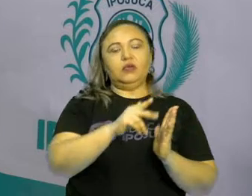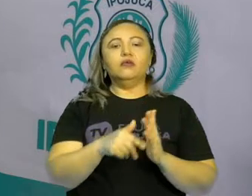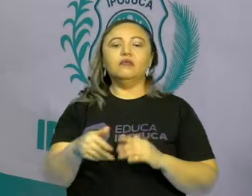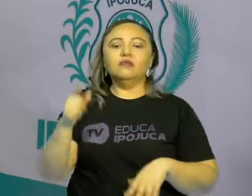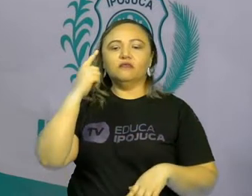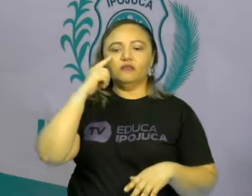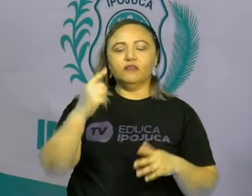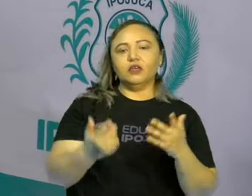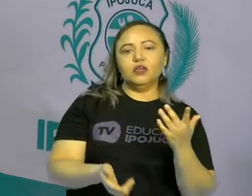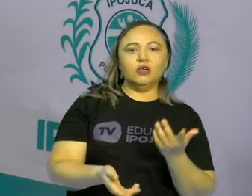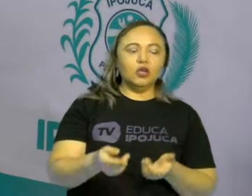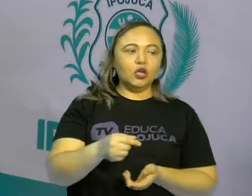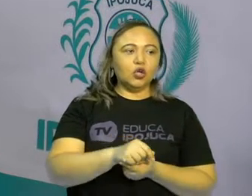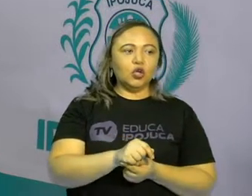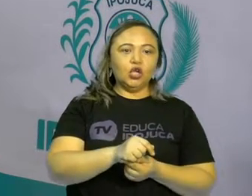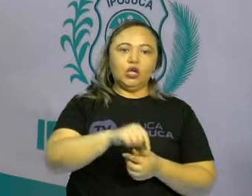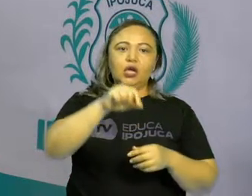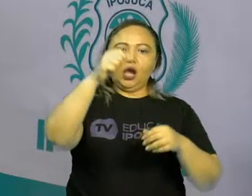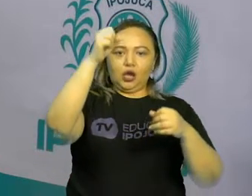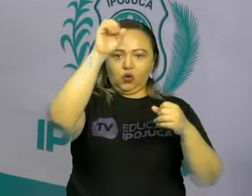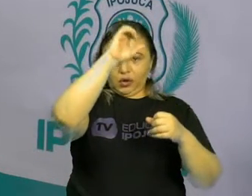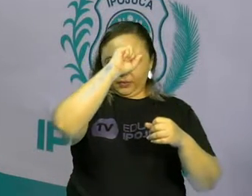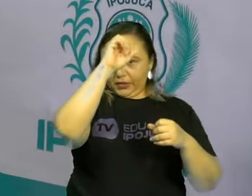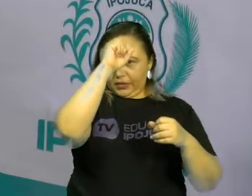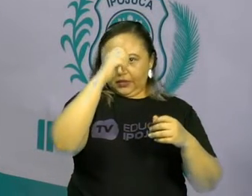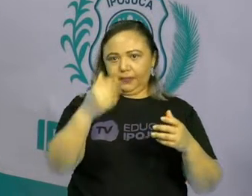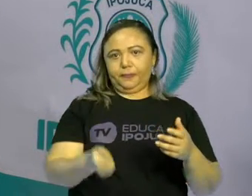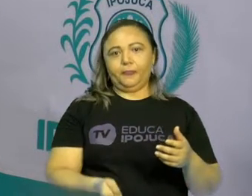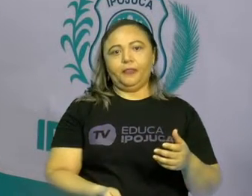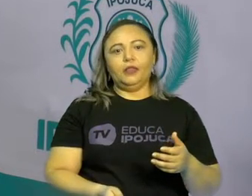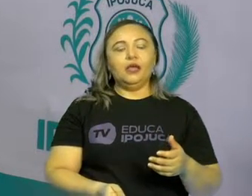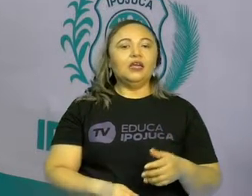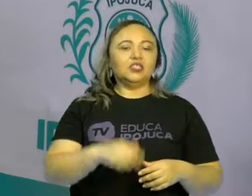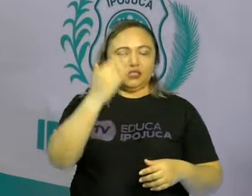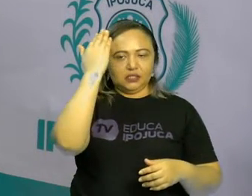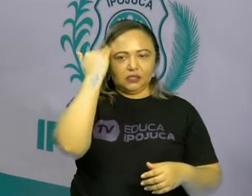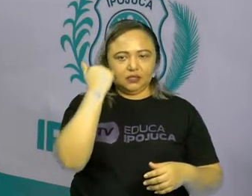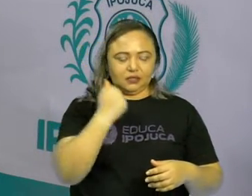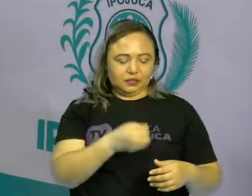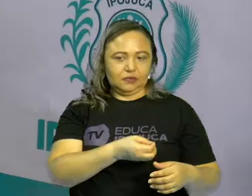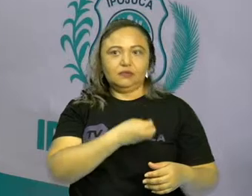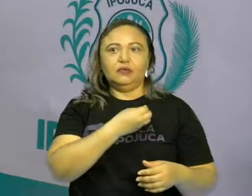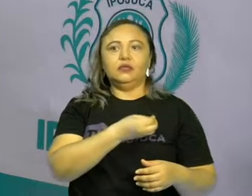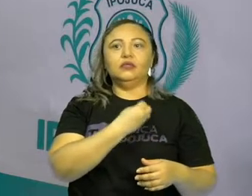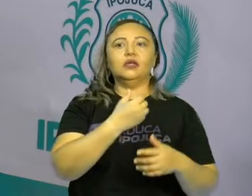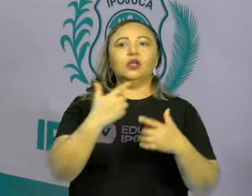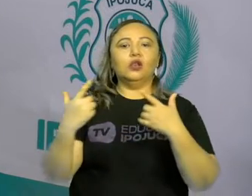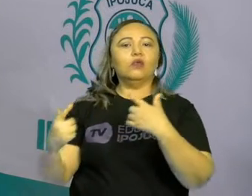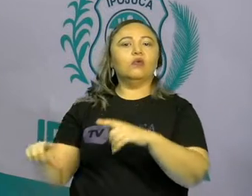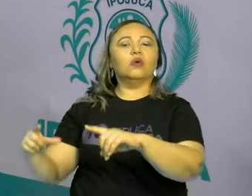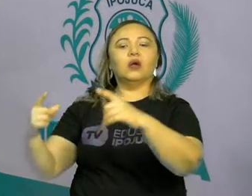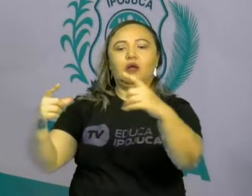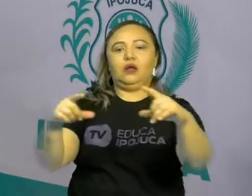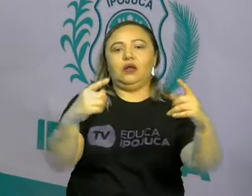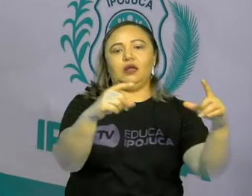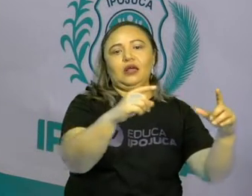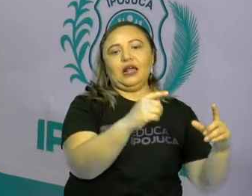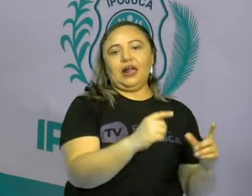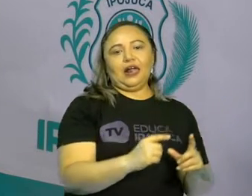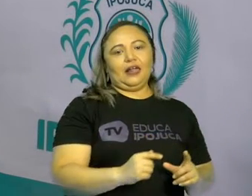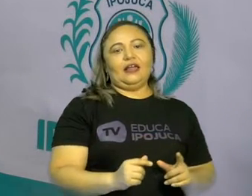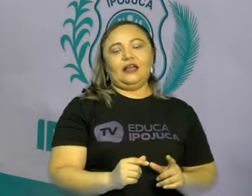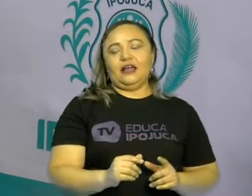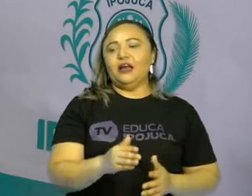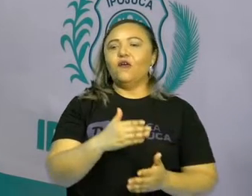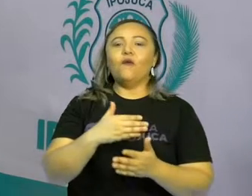Todos nós sabemos que os seres vivos estão por todas as partes do meio ambiente, ou seja, dos